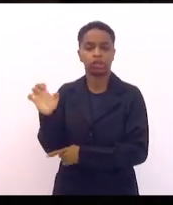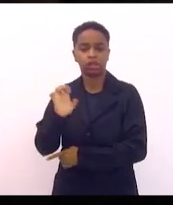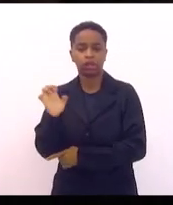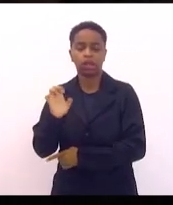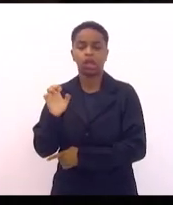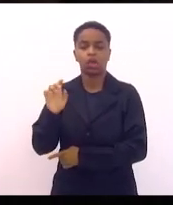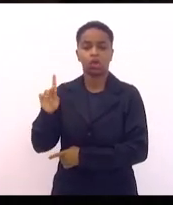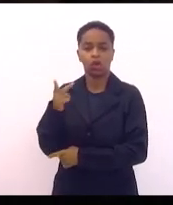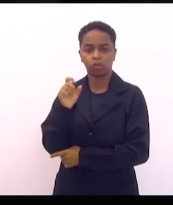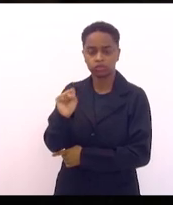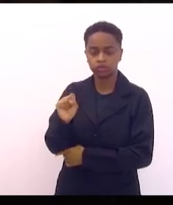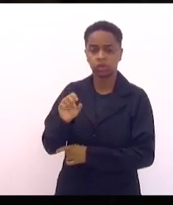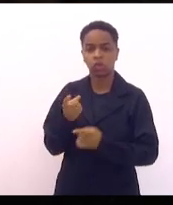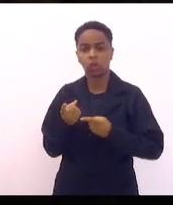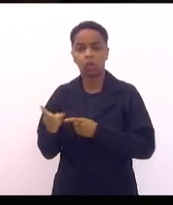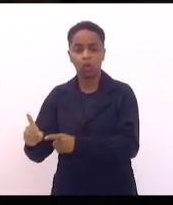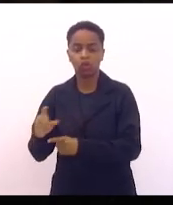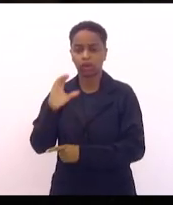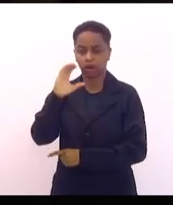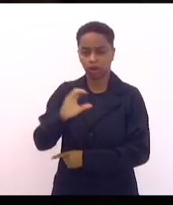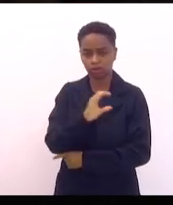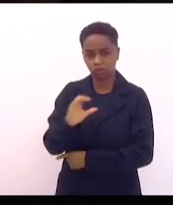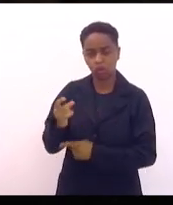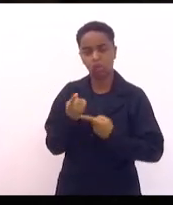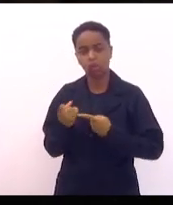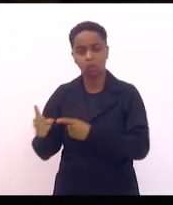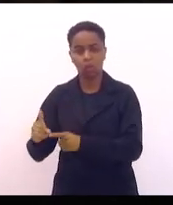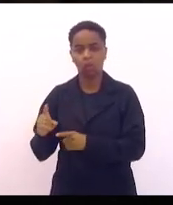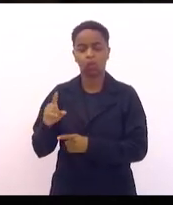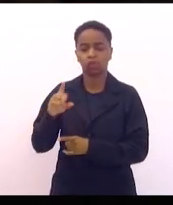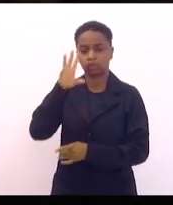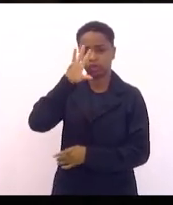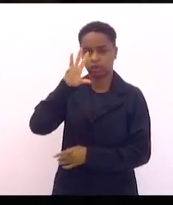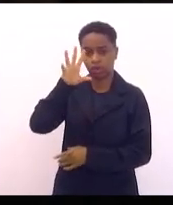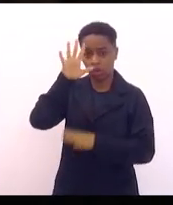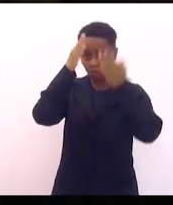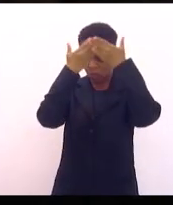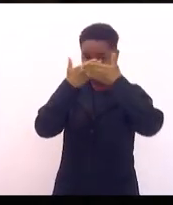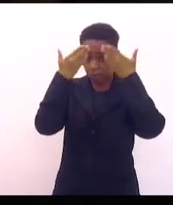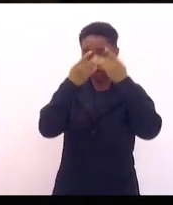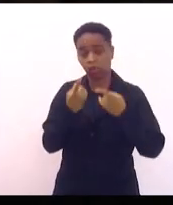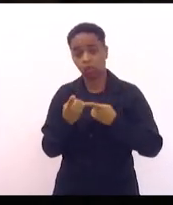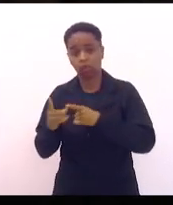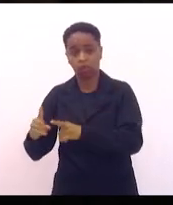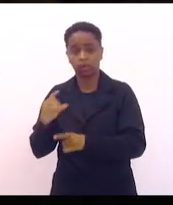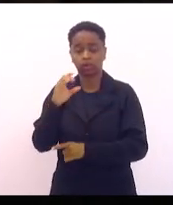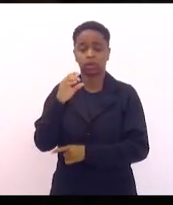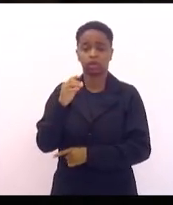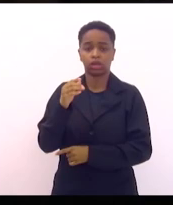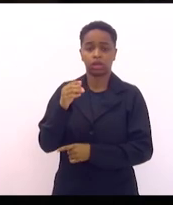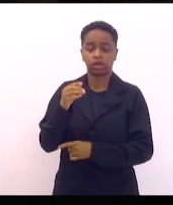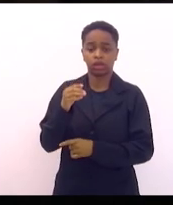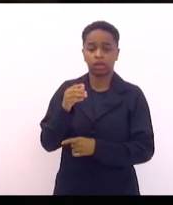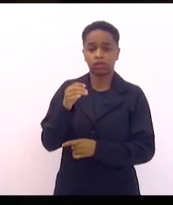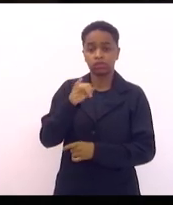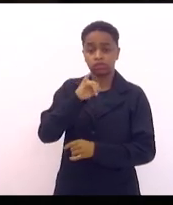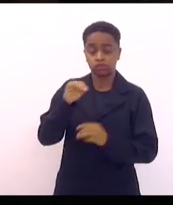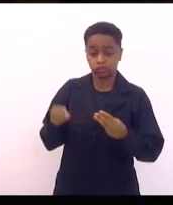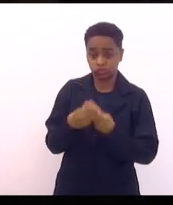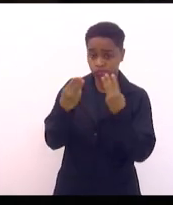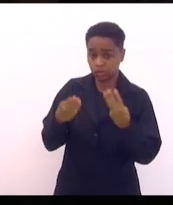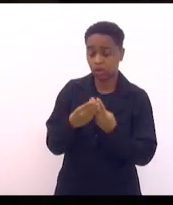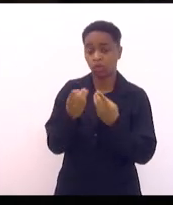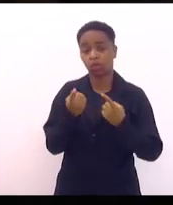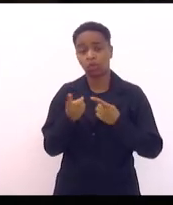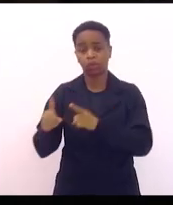umbandista, seja o católico, seja o evangélico, seja o judeu, seja o palestino. Repare. Repare que